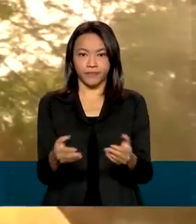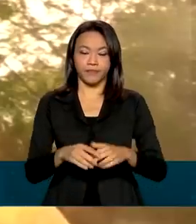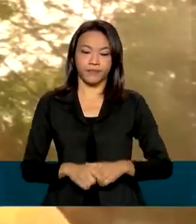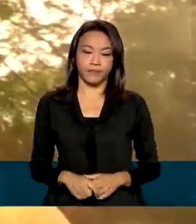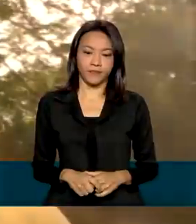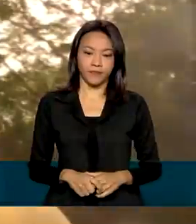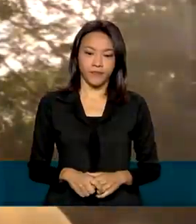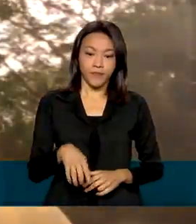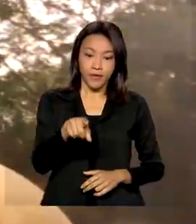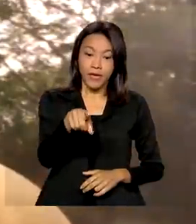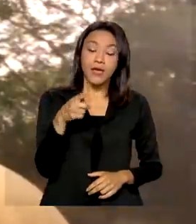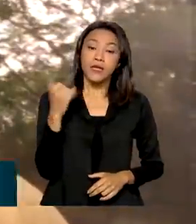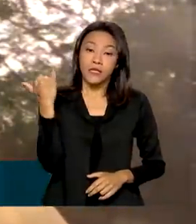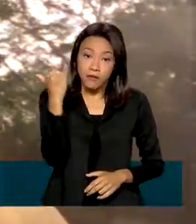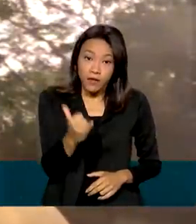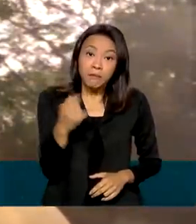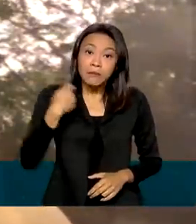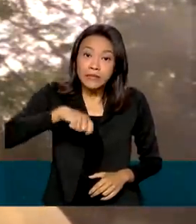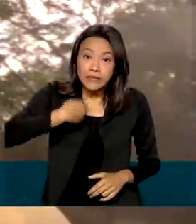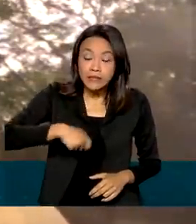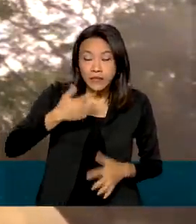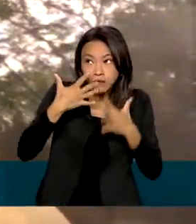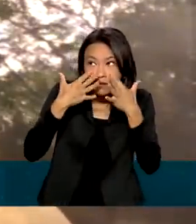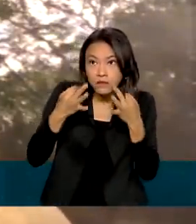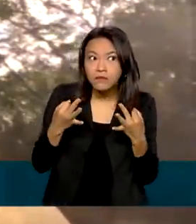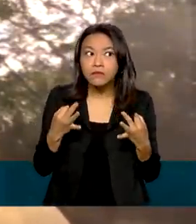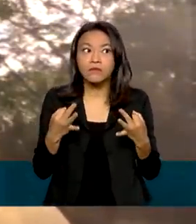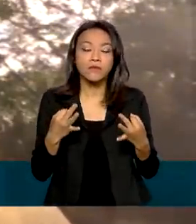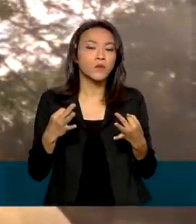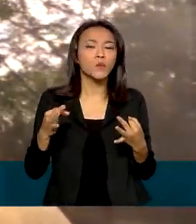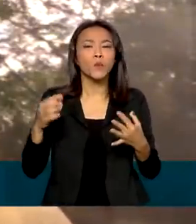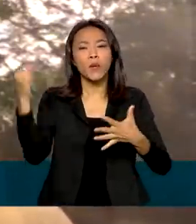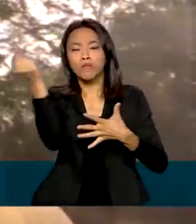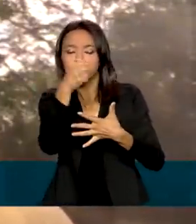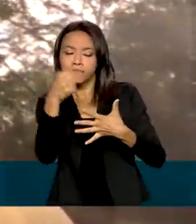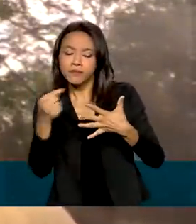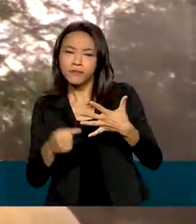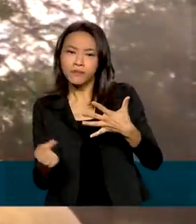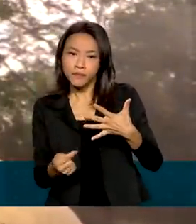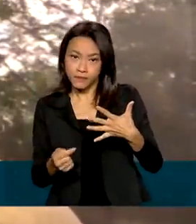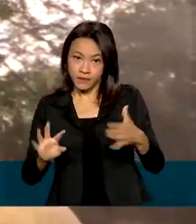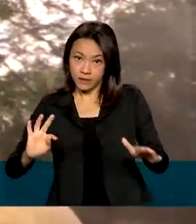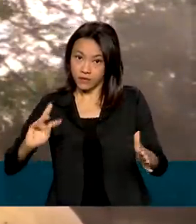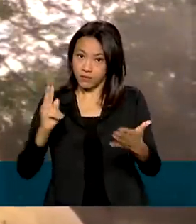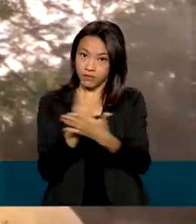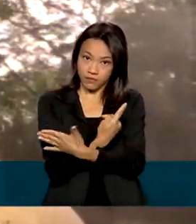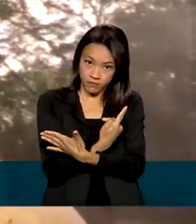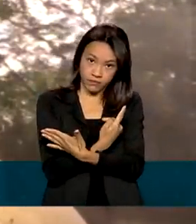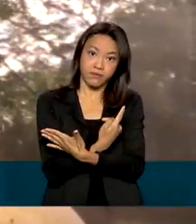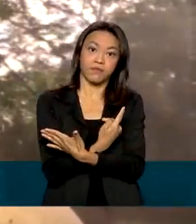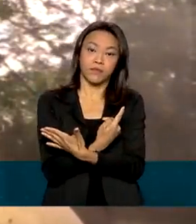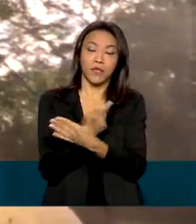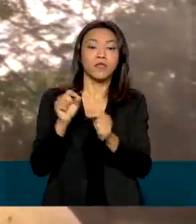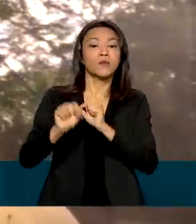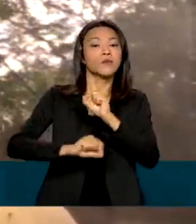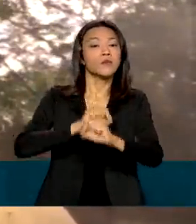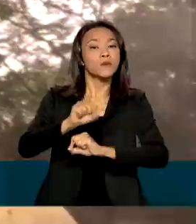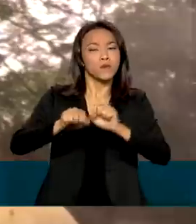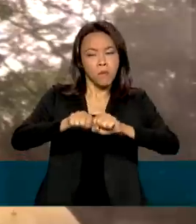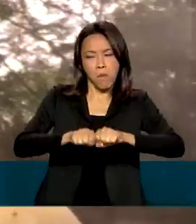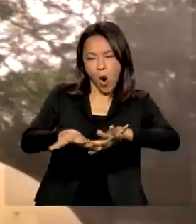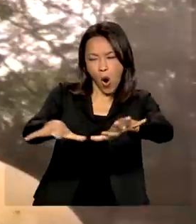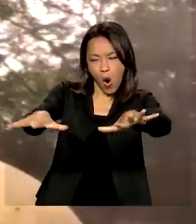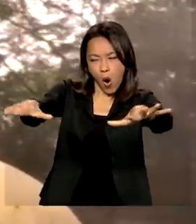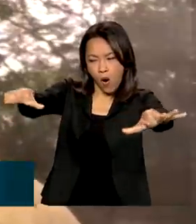Precisa observar os fatores que influenciam no comportamento e na propagação do